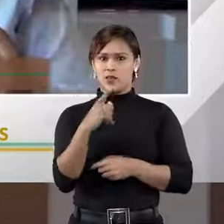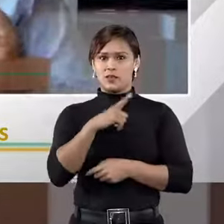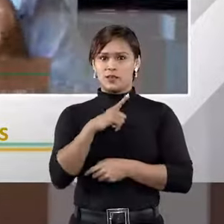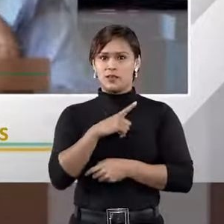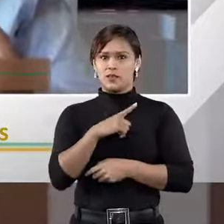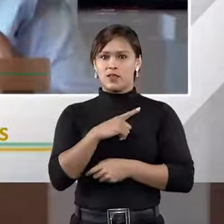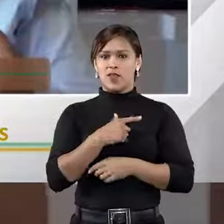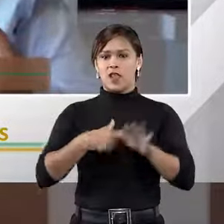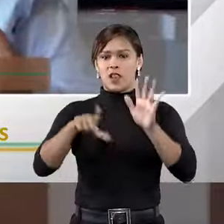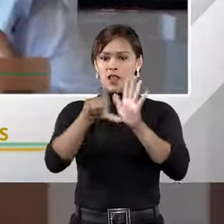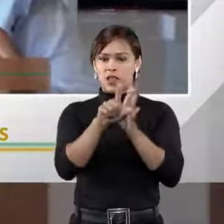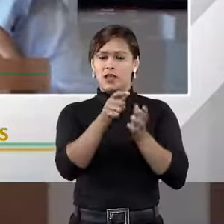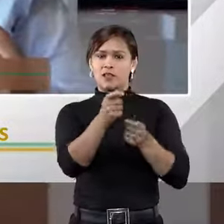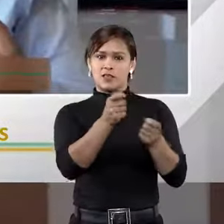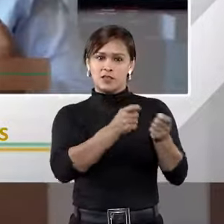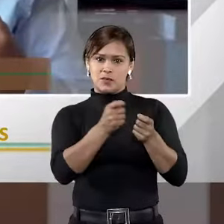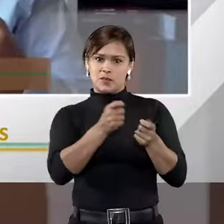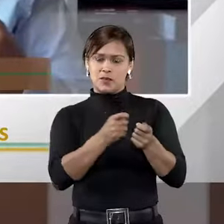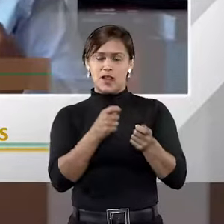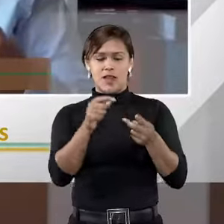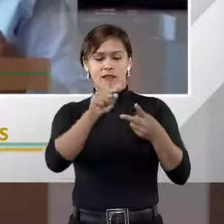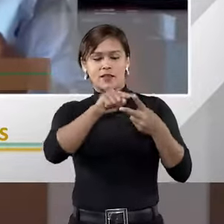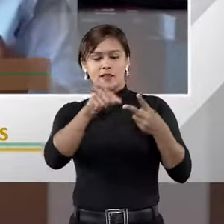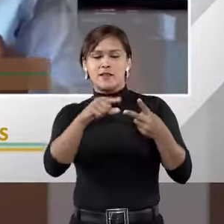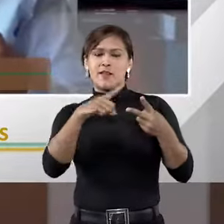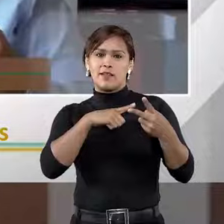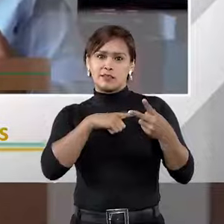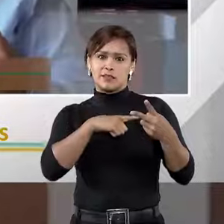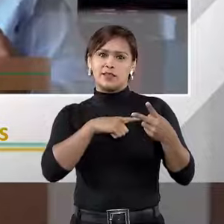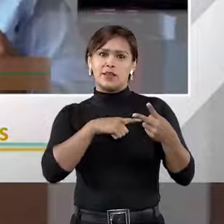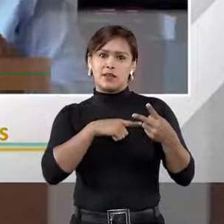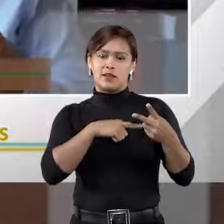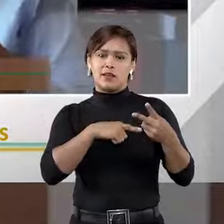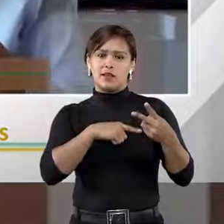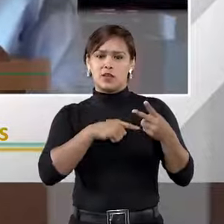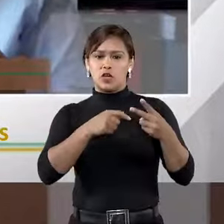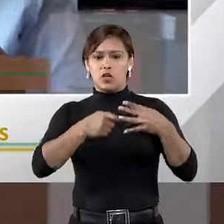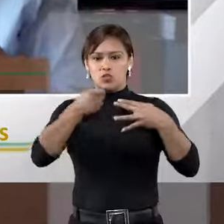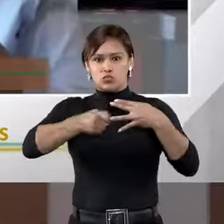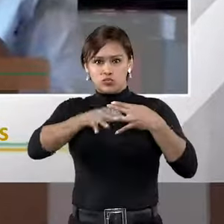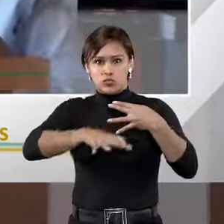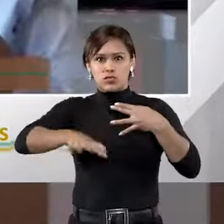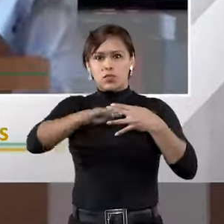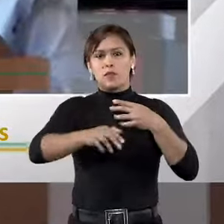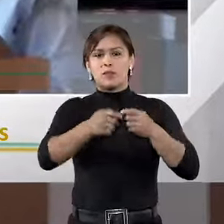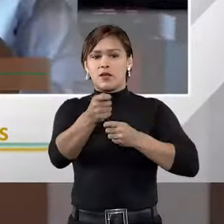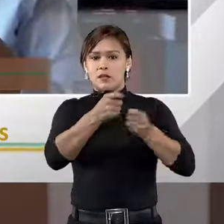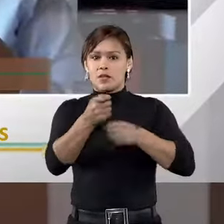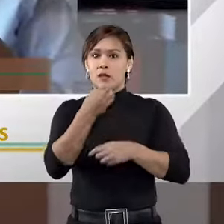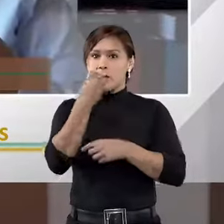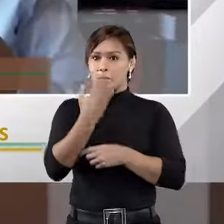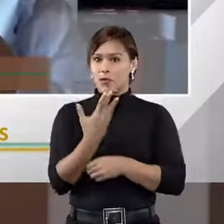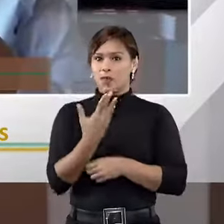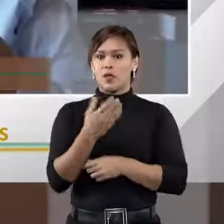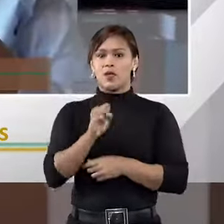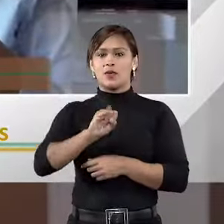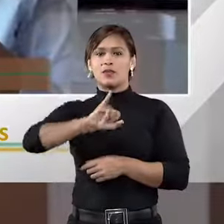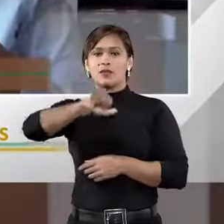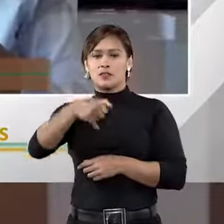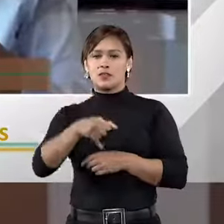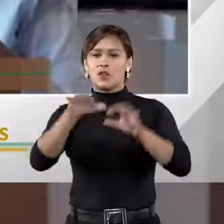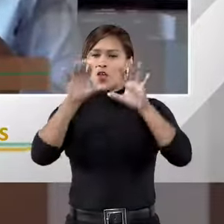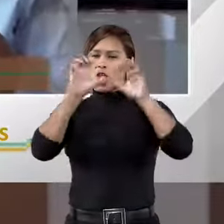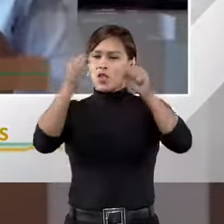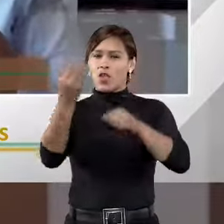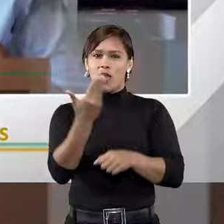leis arbitrárias boas, o Brasil tem uma jurisprudência sobre a arbitragem muito boa, o STJ é um